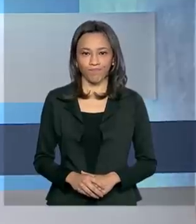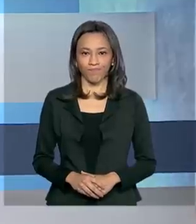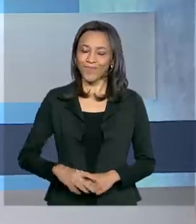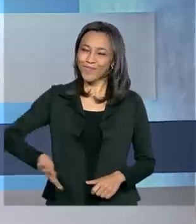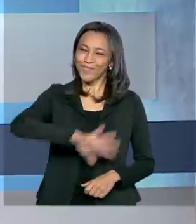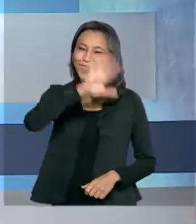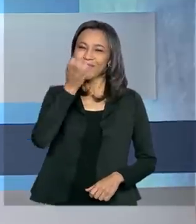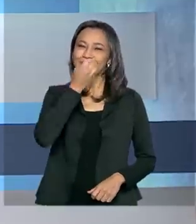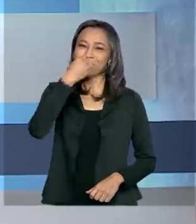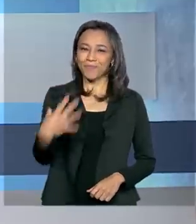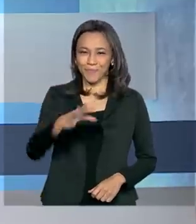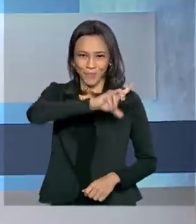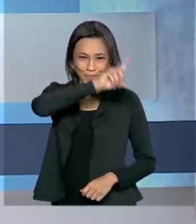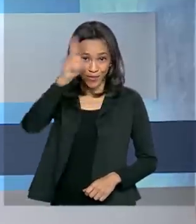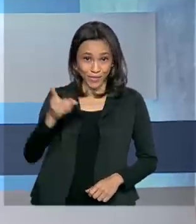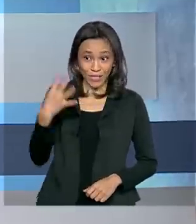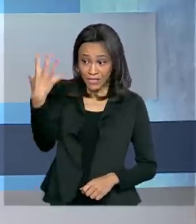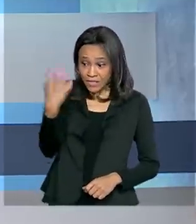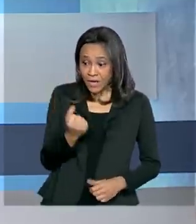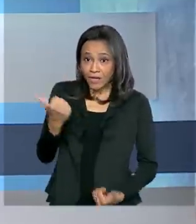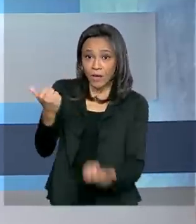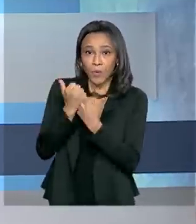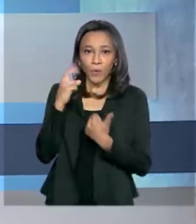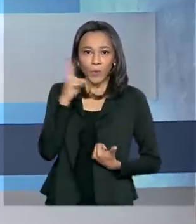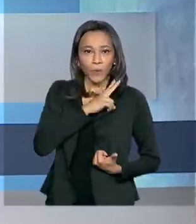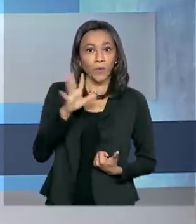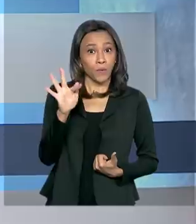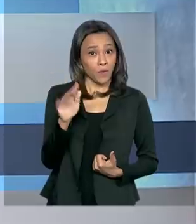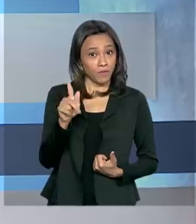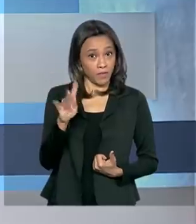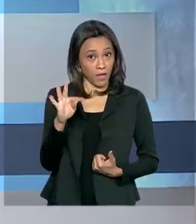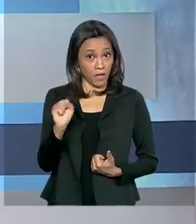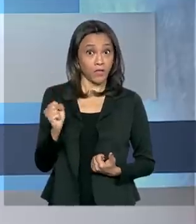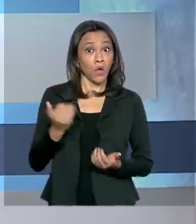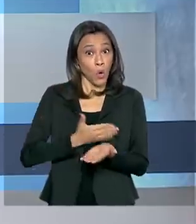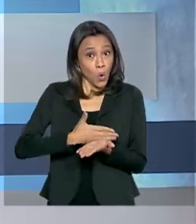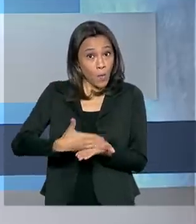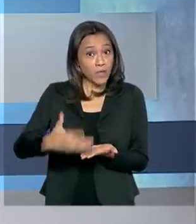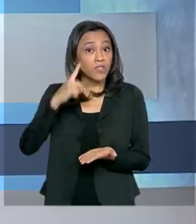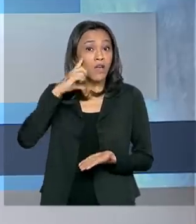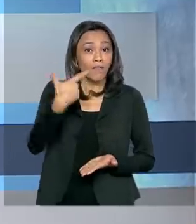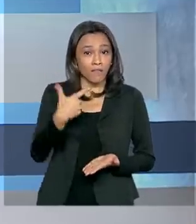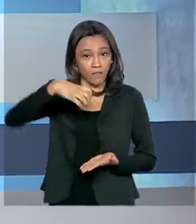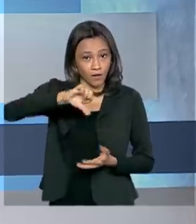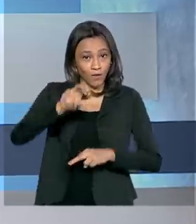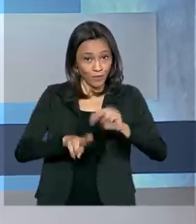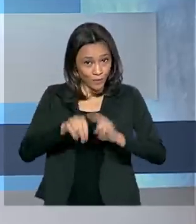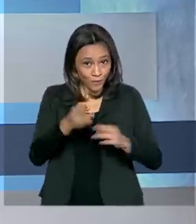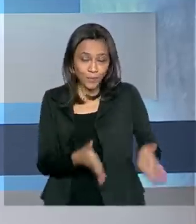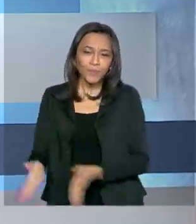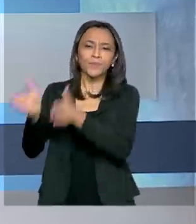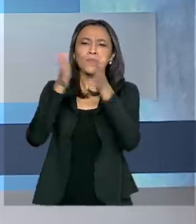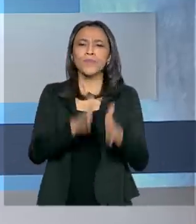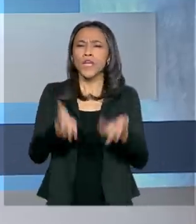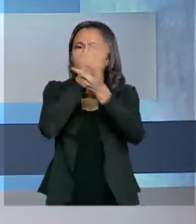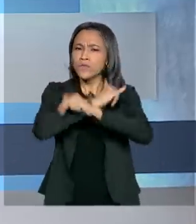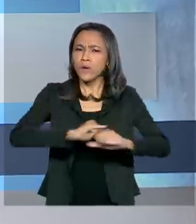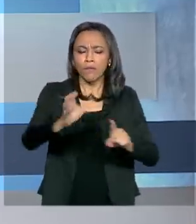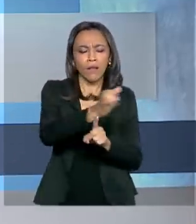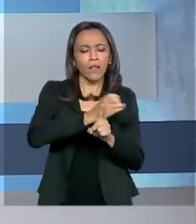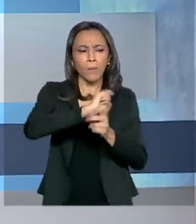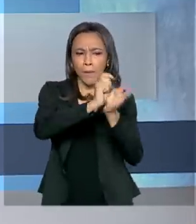Olá, bom dia! Saque emergencial do FGTS começa no dia 29 de junho. Divulgado o calendário de